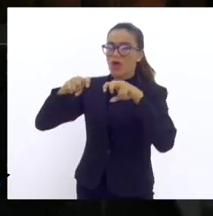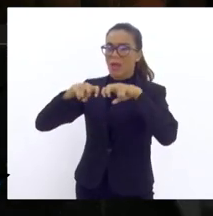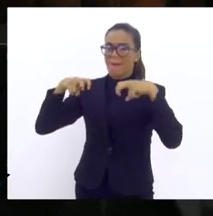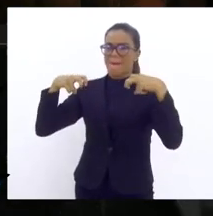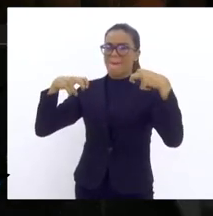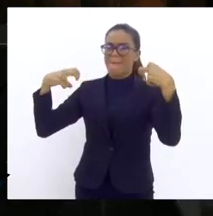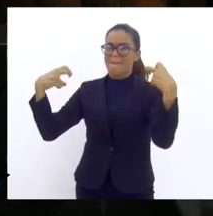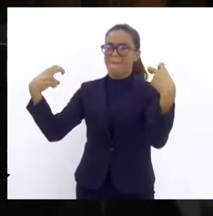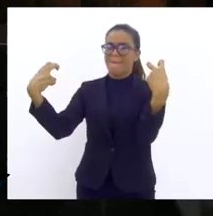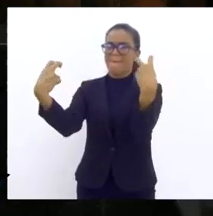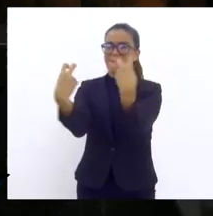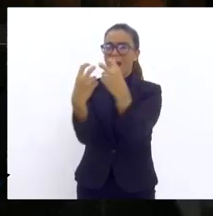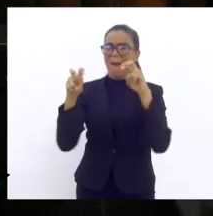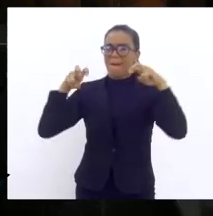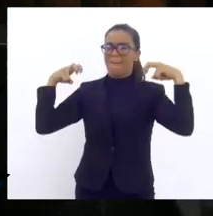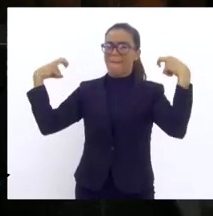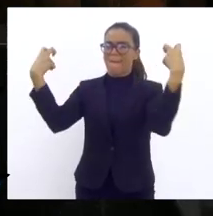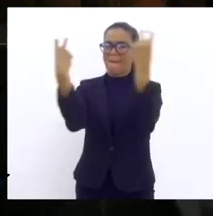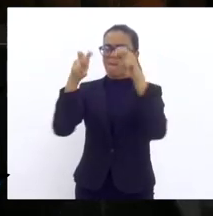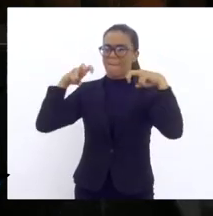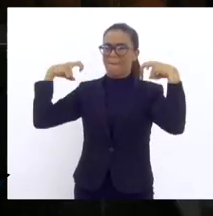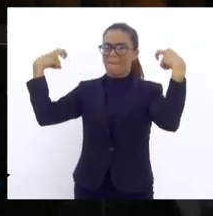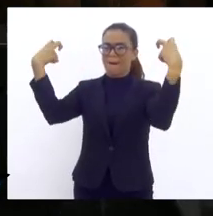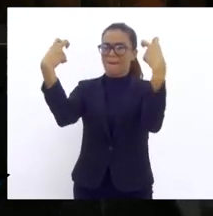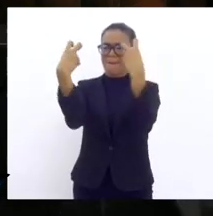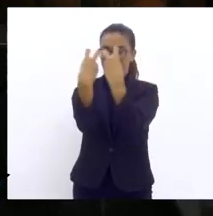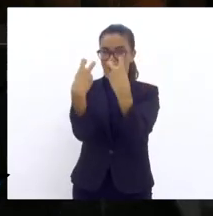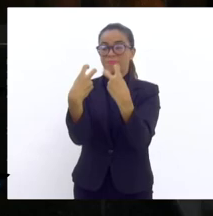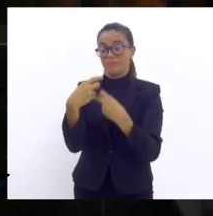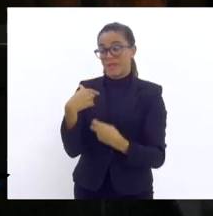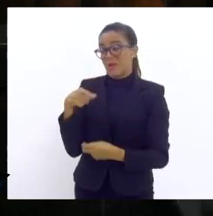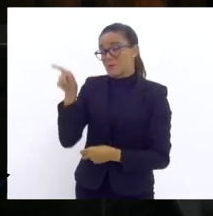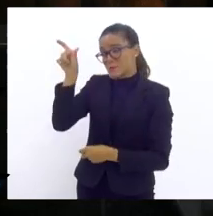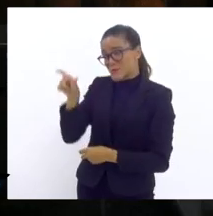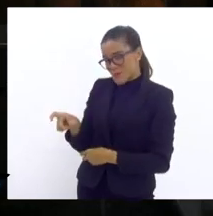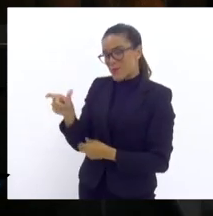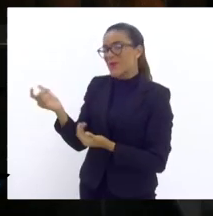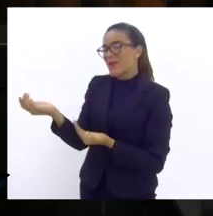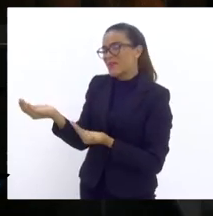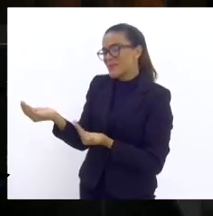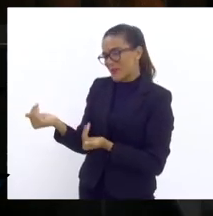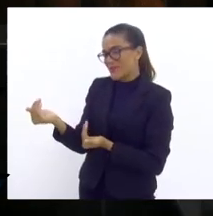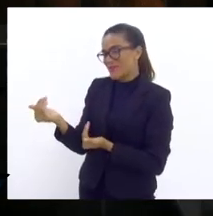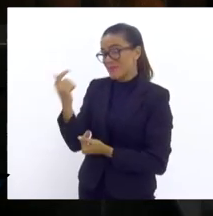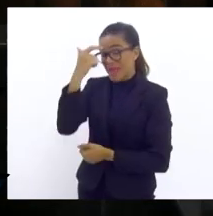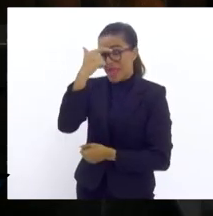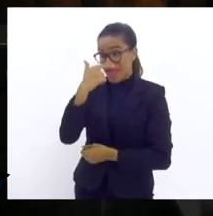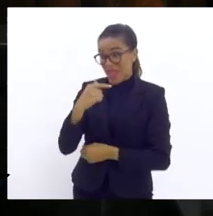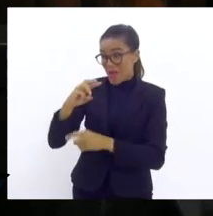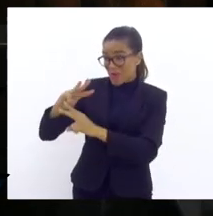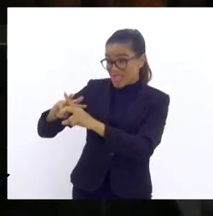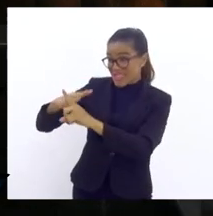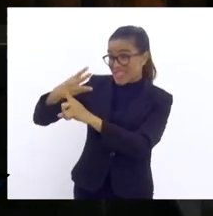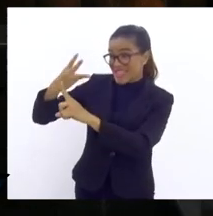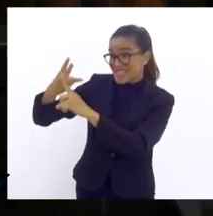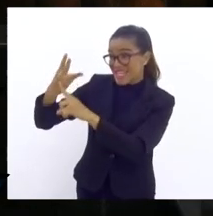Vossa Excelência, é muito novo, eu nem tanto, tenho quase o triplo da sua idade.